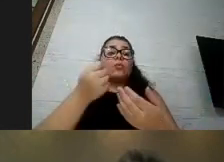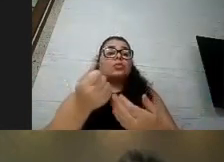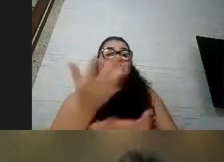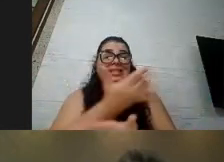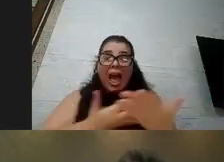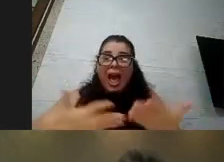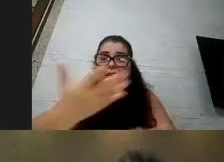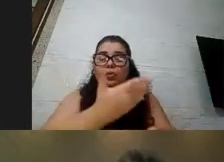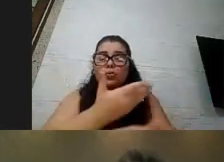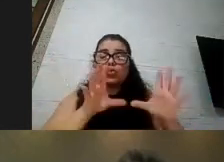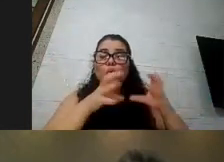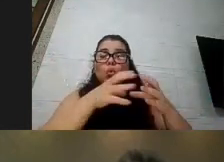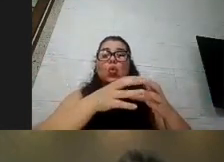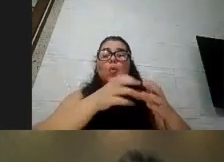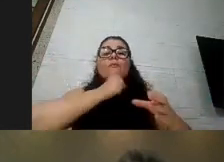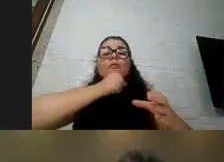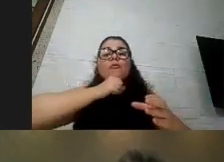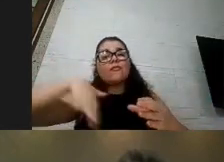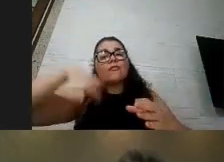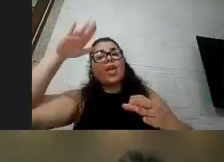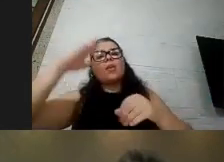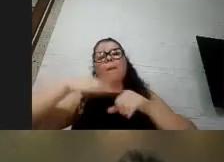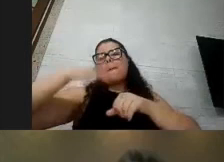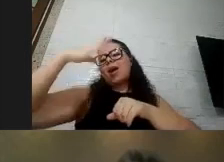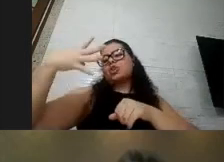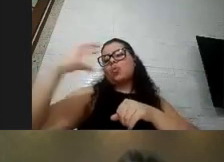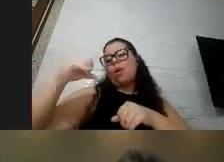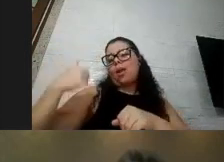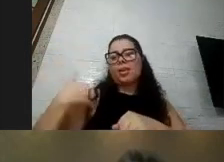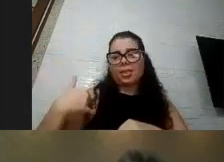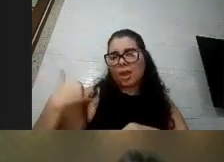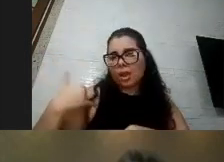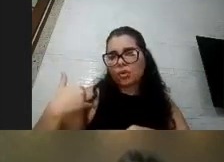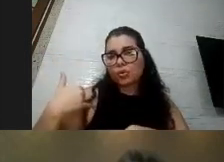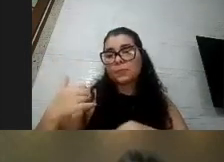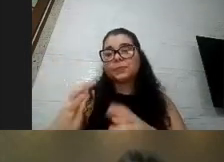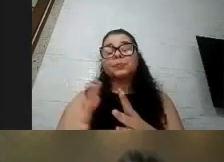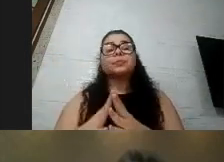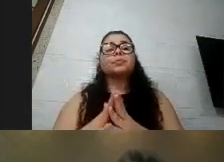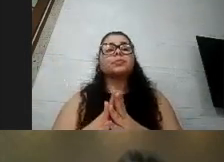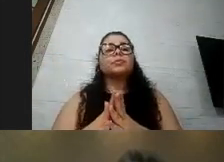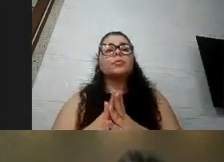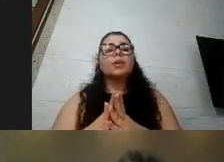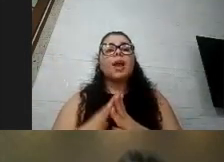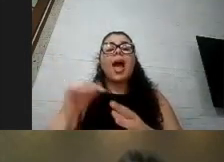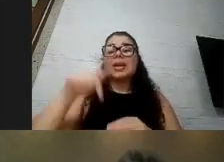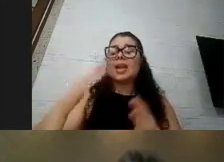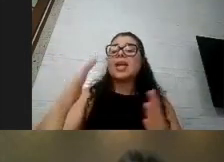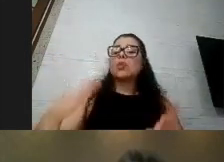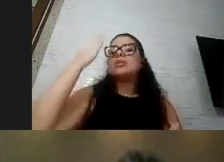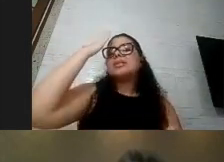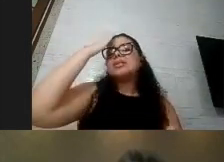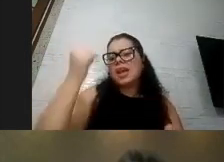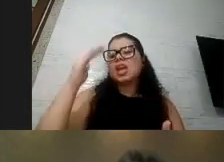anos e esse meio aí aqui assim de saber eu sei de alguns jovens nessa idade que